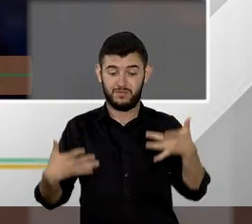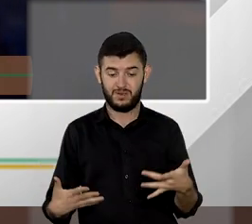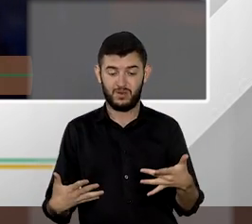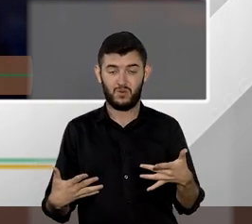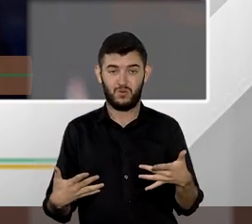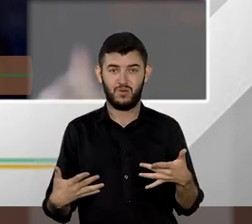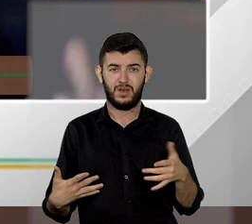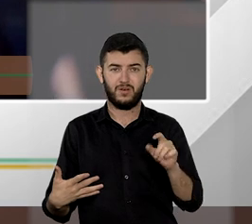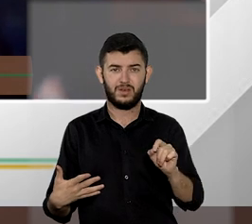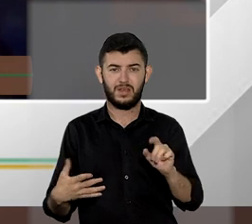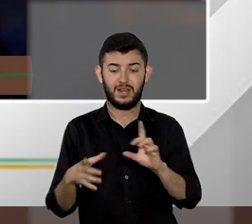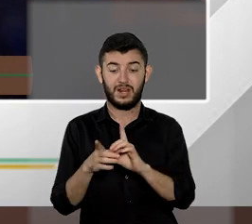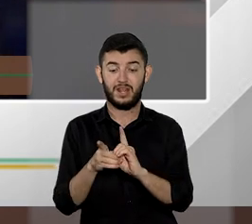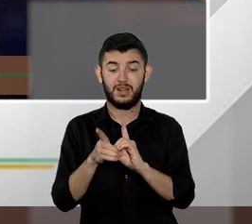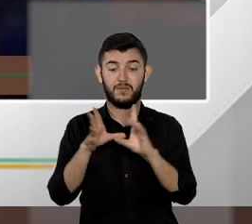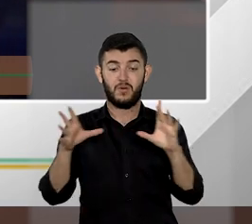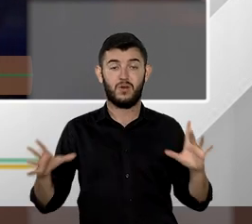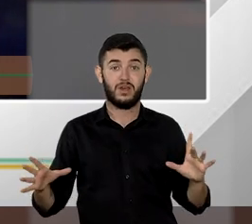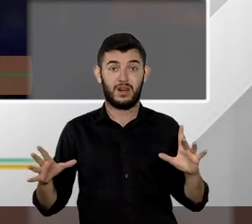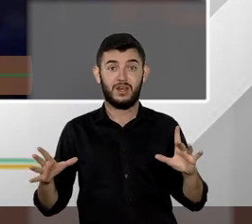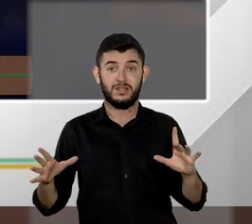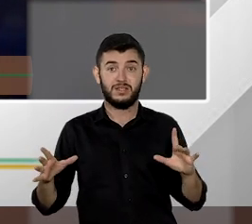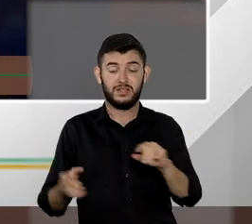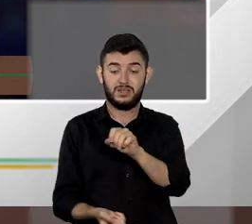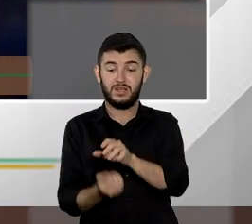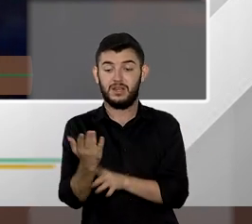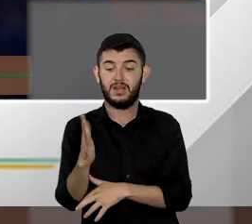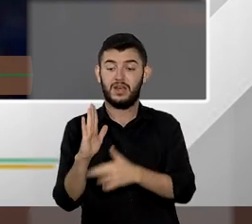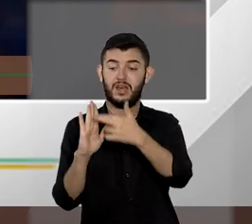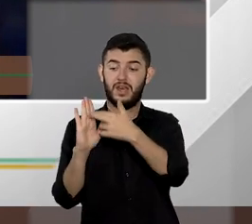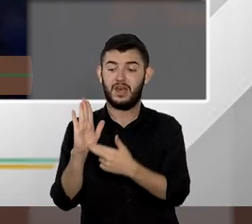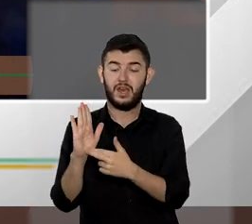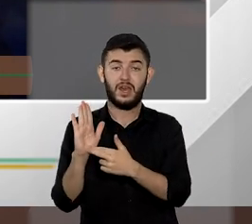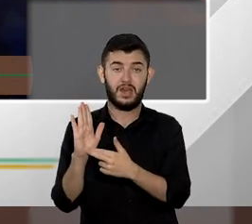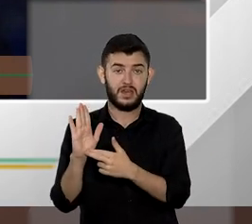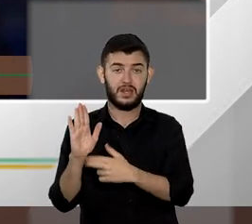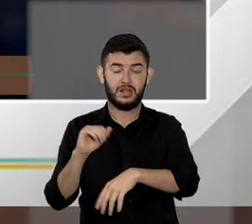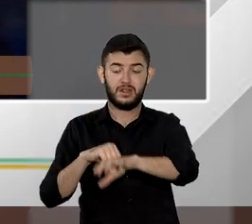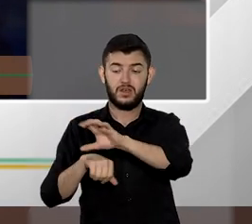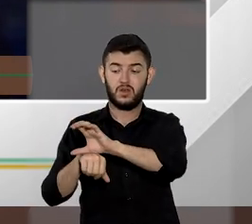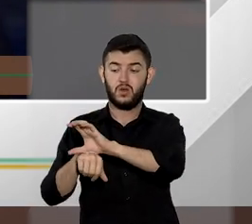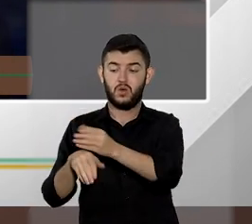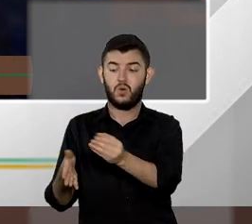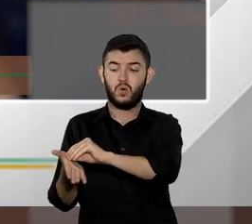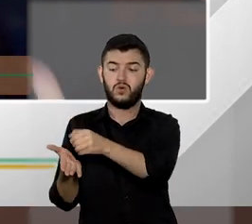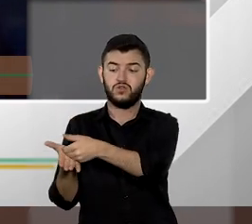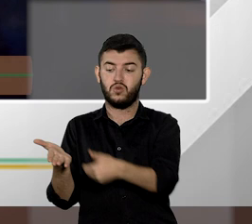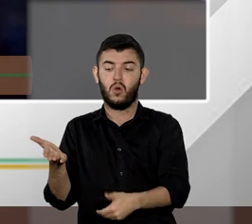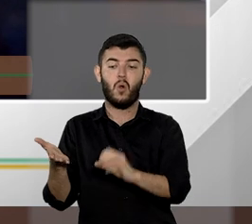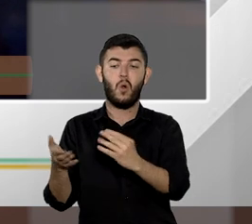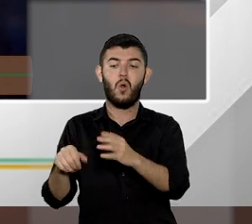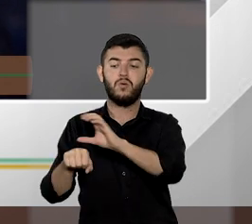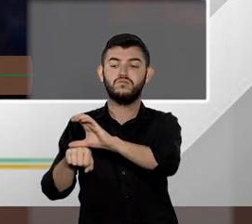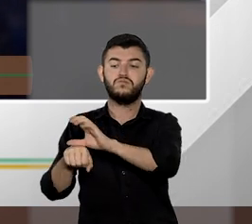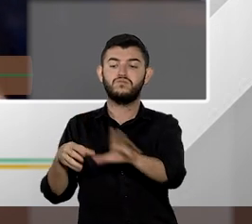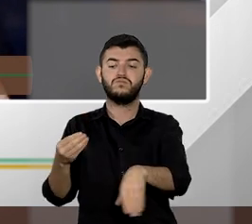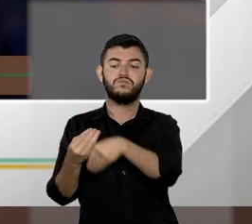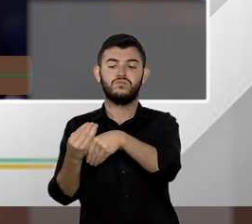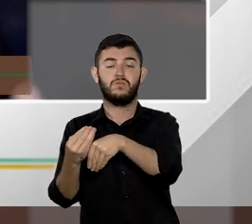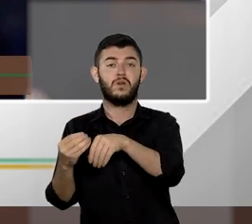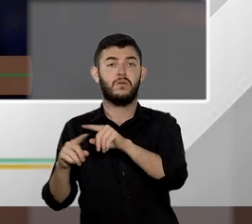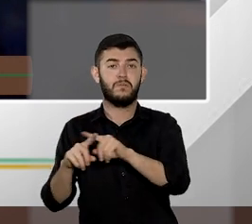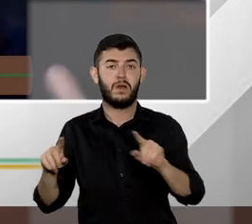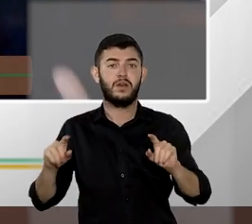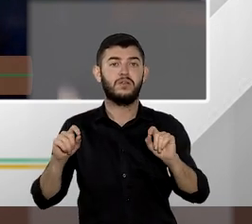regras constitucionais e infraconstitucionais para a disciplina da sociedade isso passou passou pelo